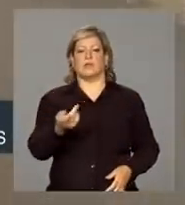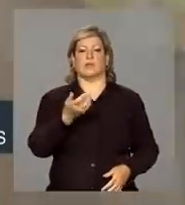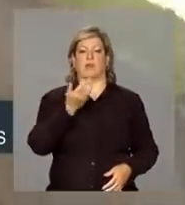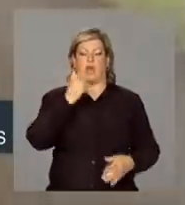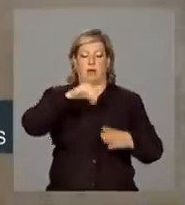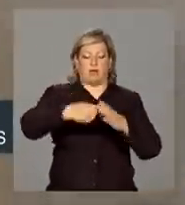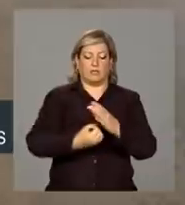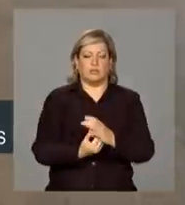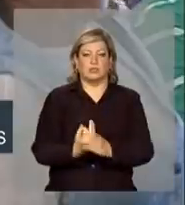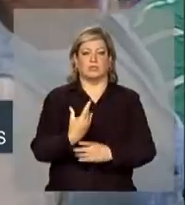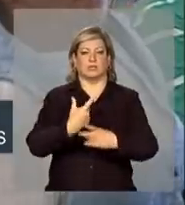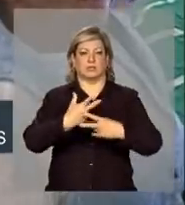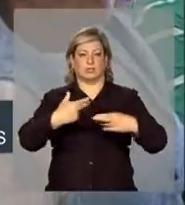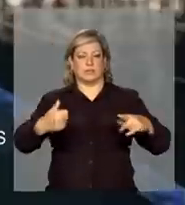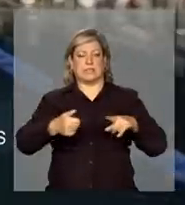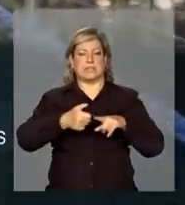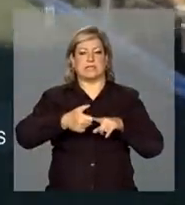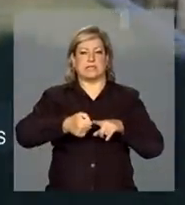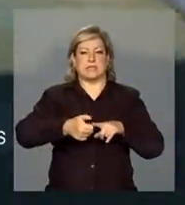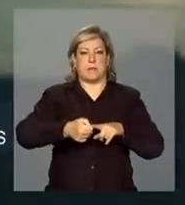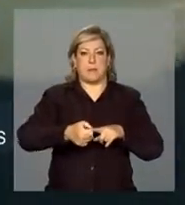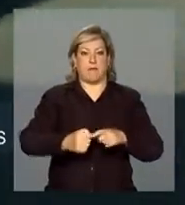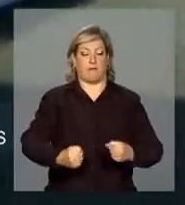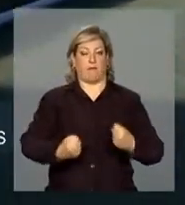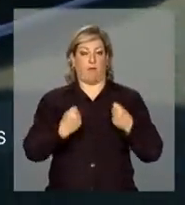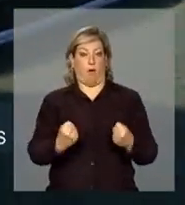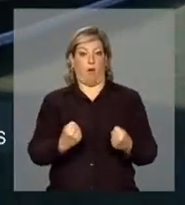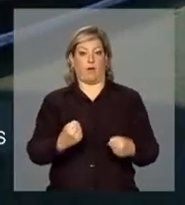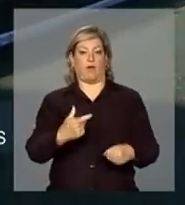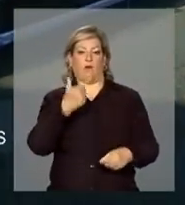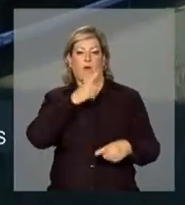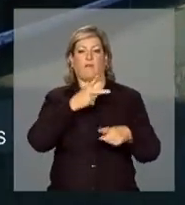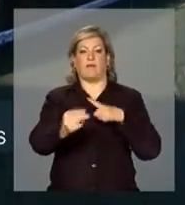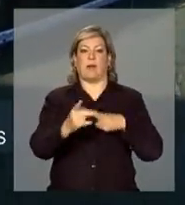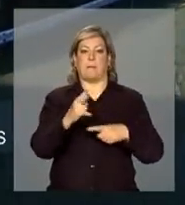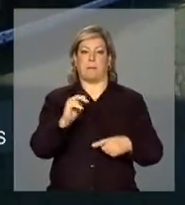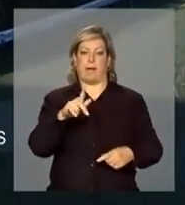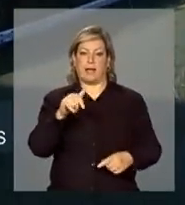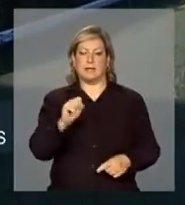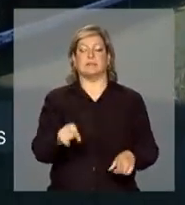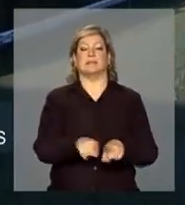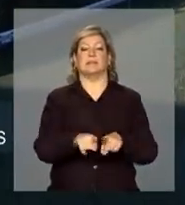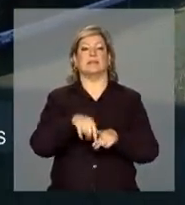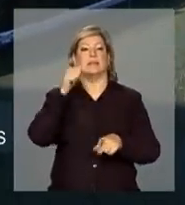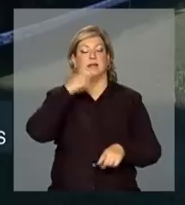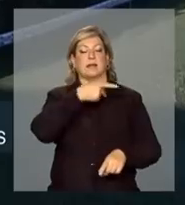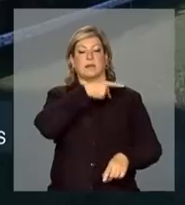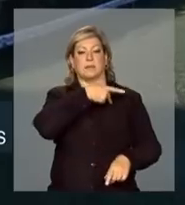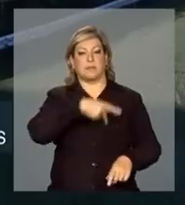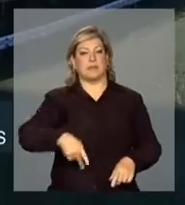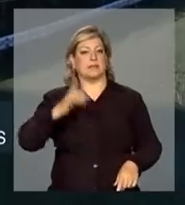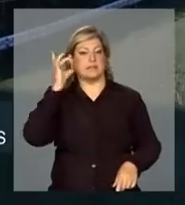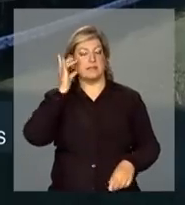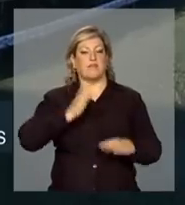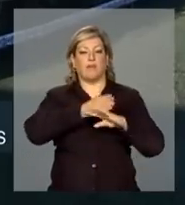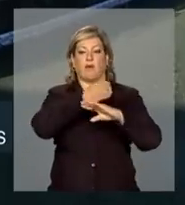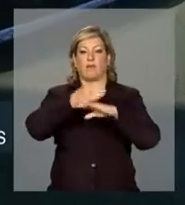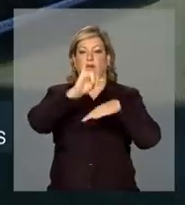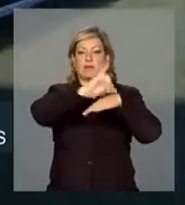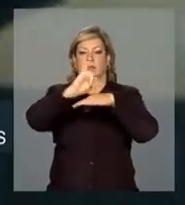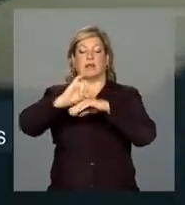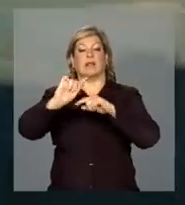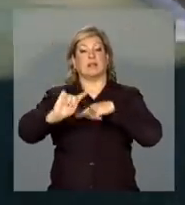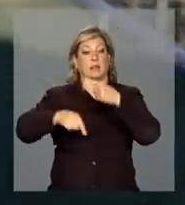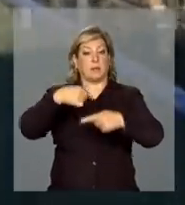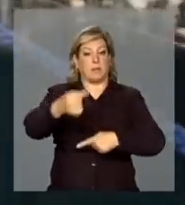com sementes resistentes a pragas. Ela também percorreu estandes. E logo